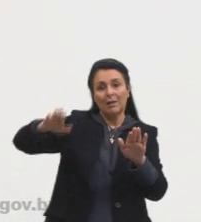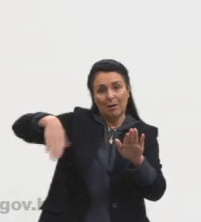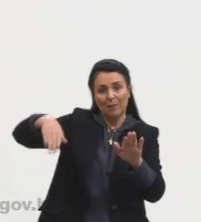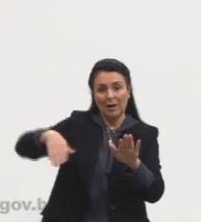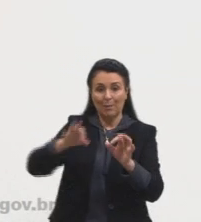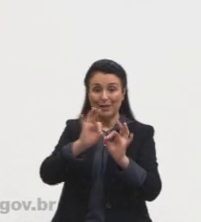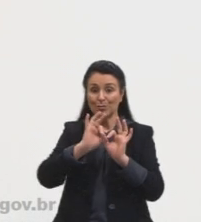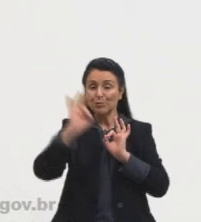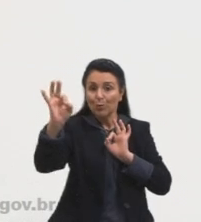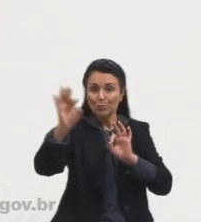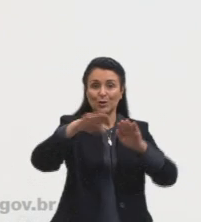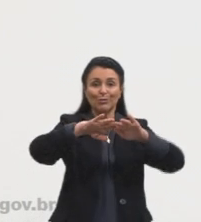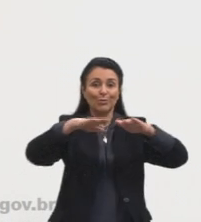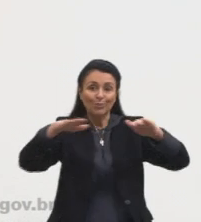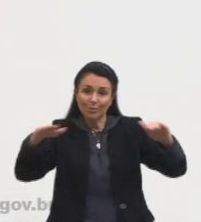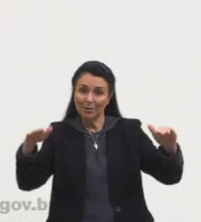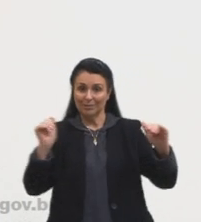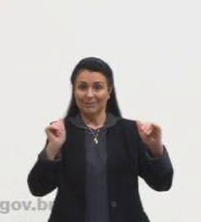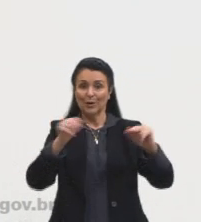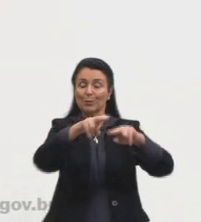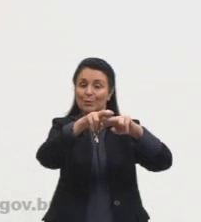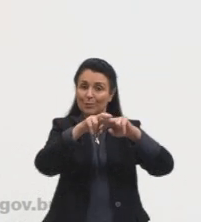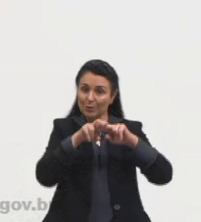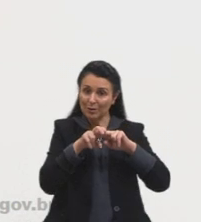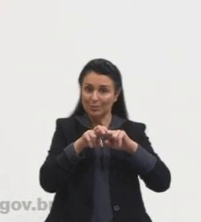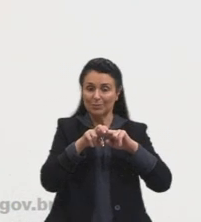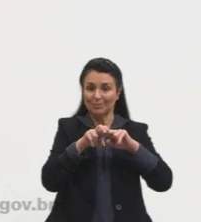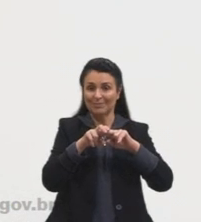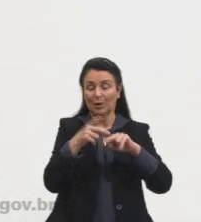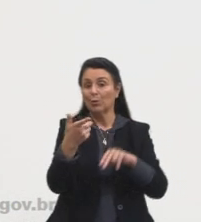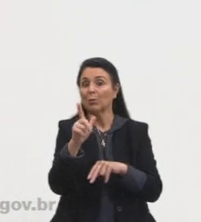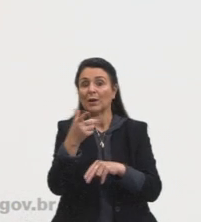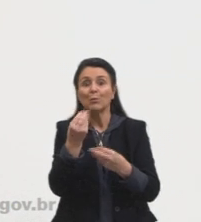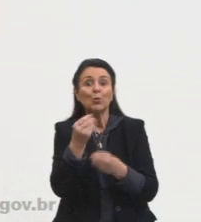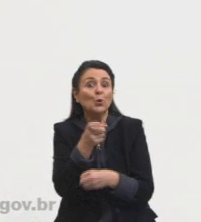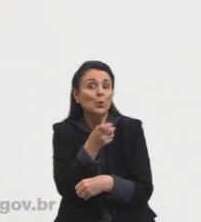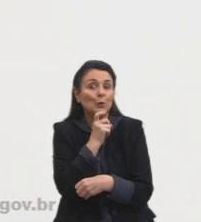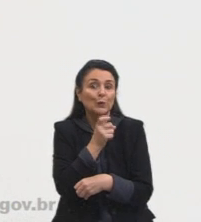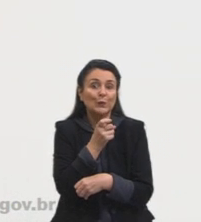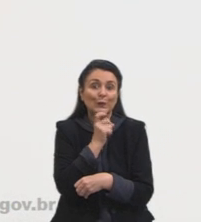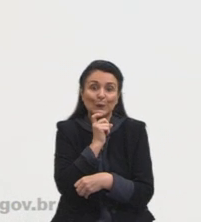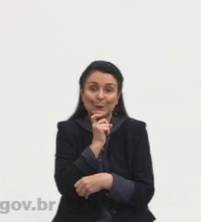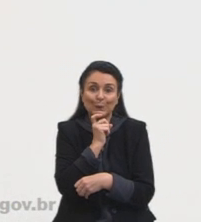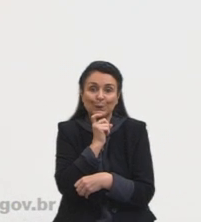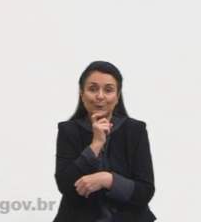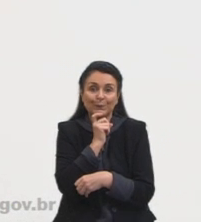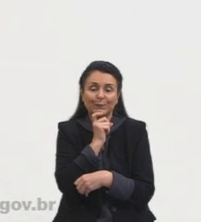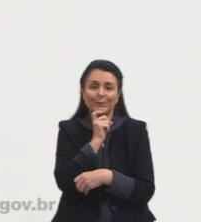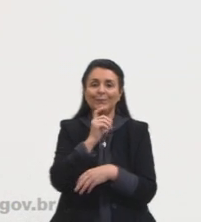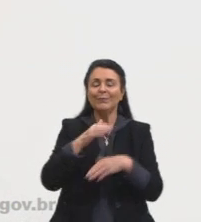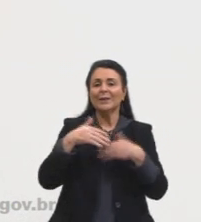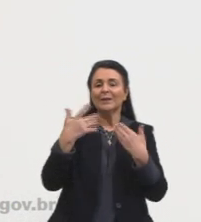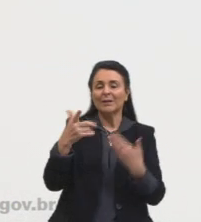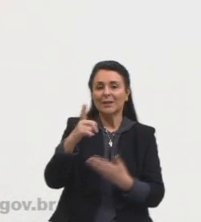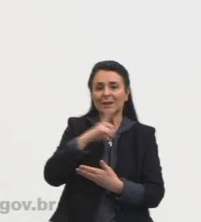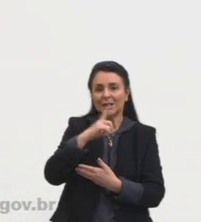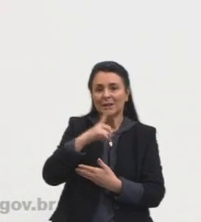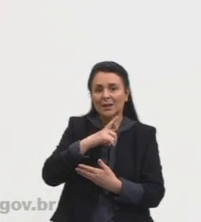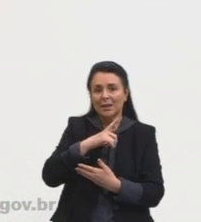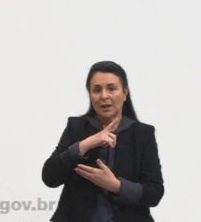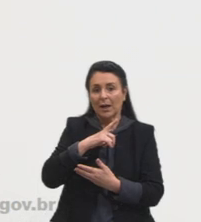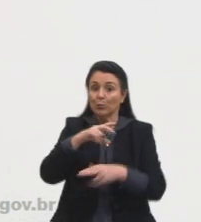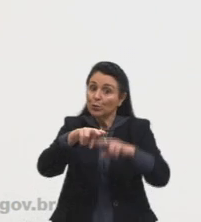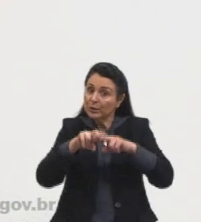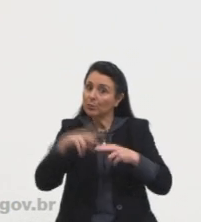sofrem aí com essa questão aí da geada. Tá, meninas e meninas? Então, tem essa condição